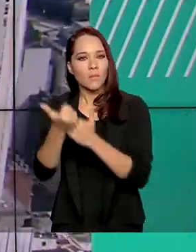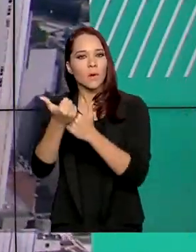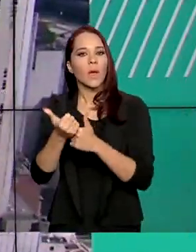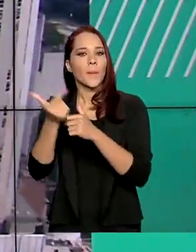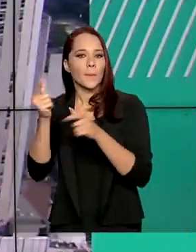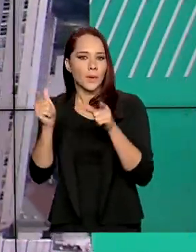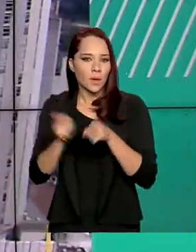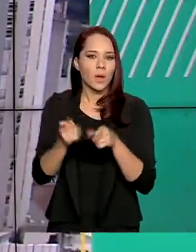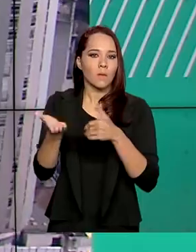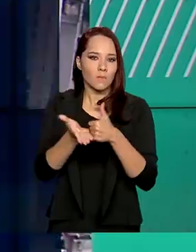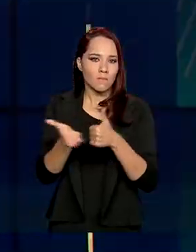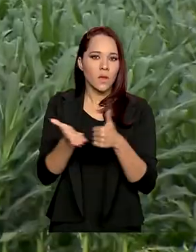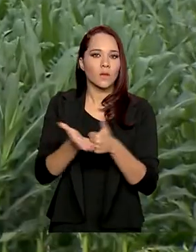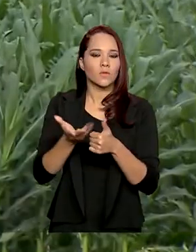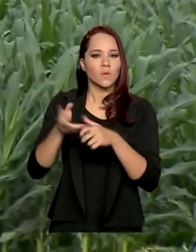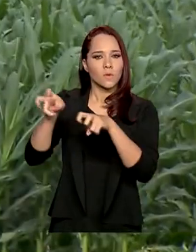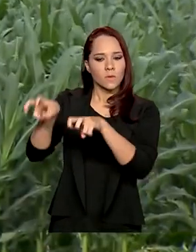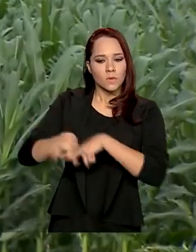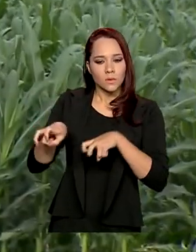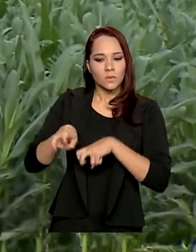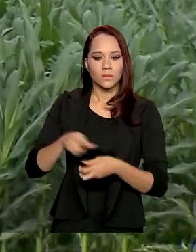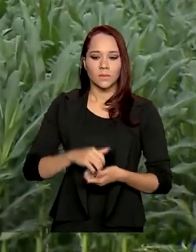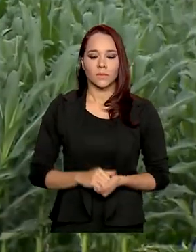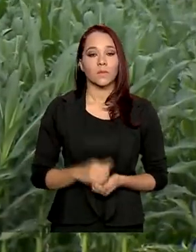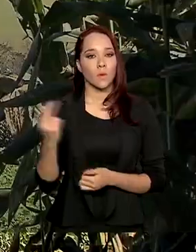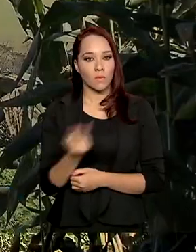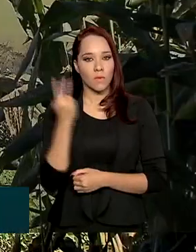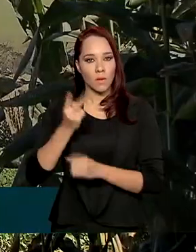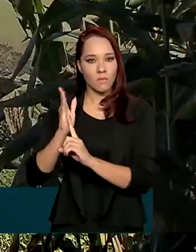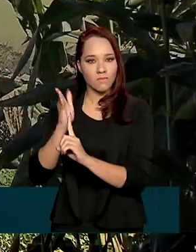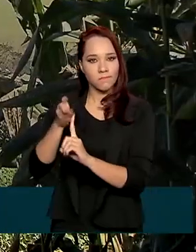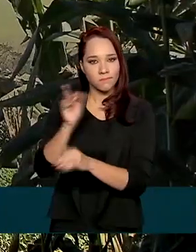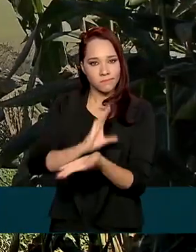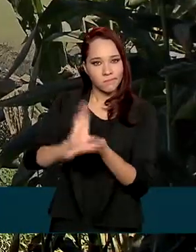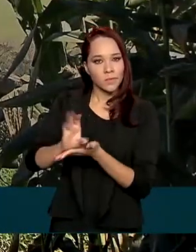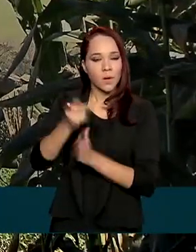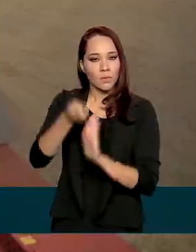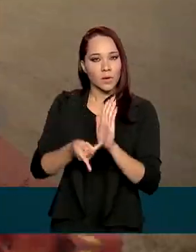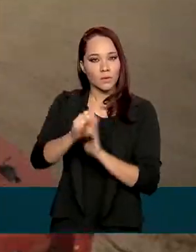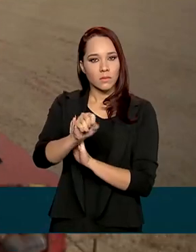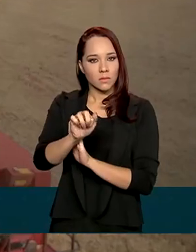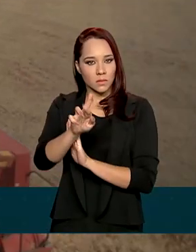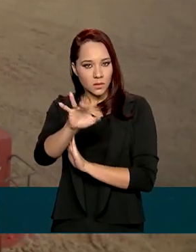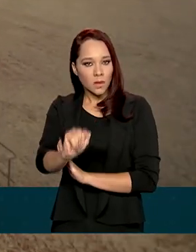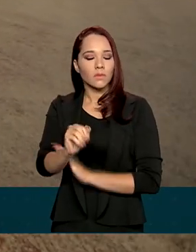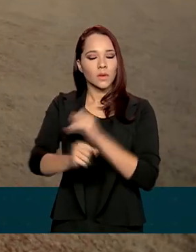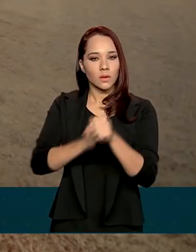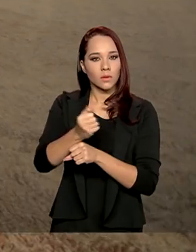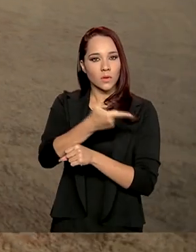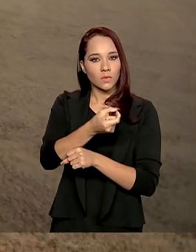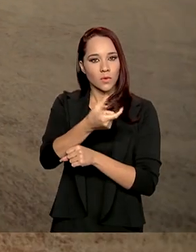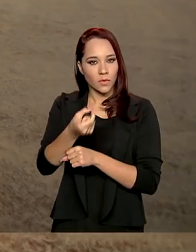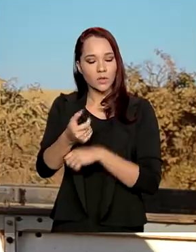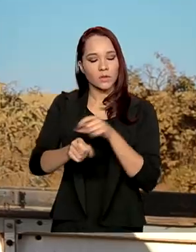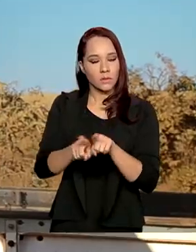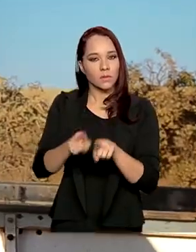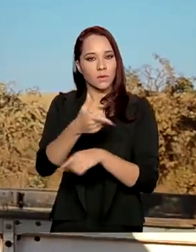médios e grandes produtores. O valor destinado ao Plano Safra 2020-2021 é o maior da